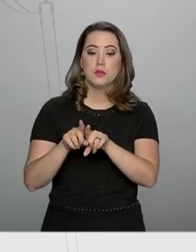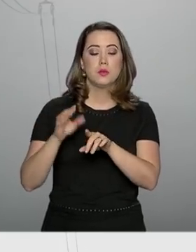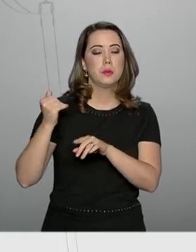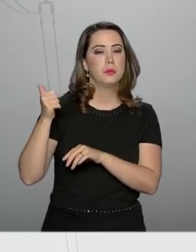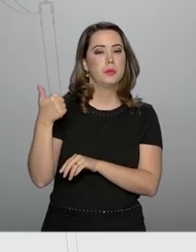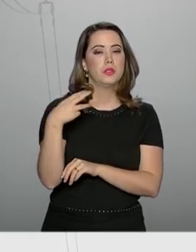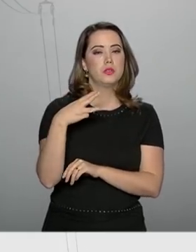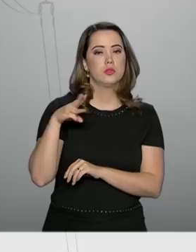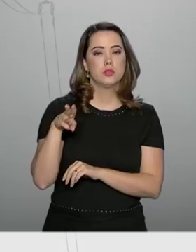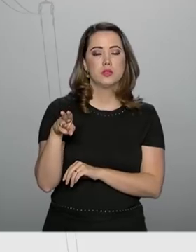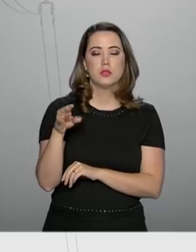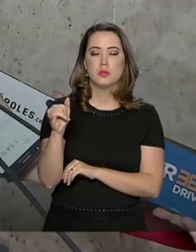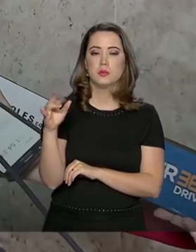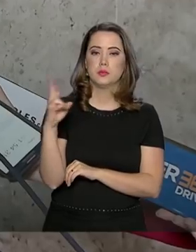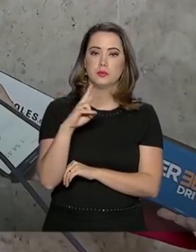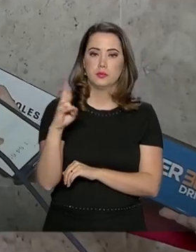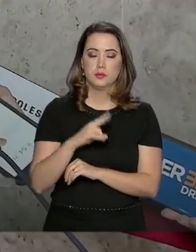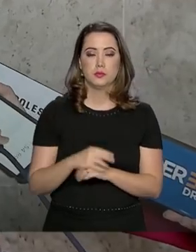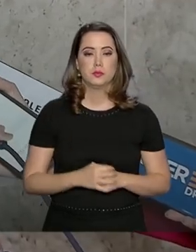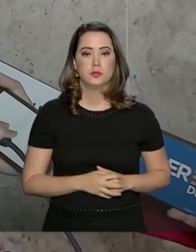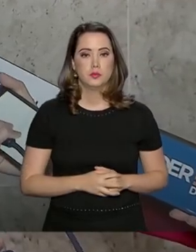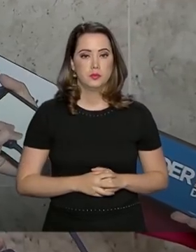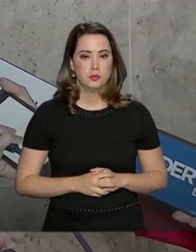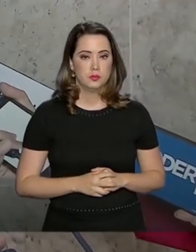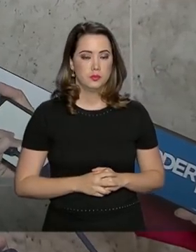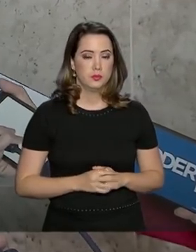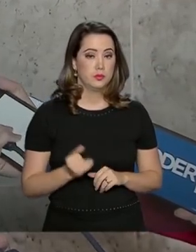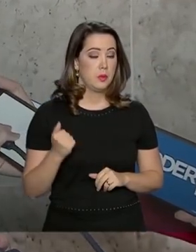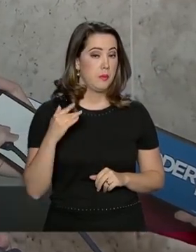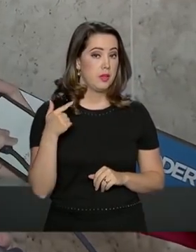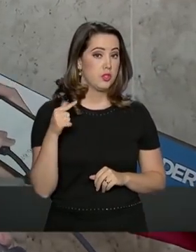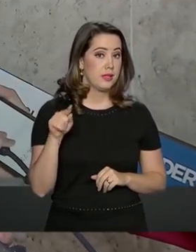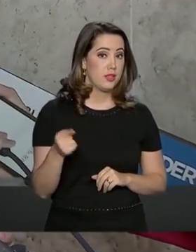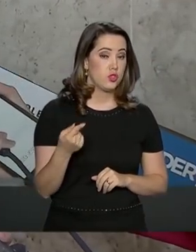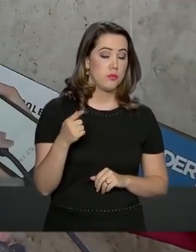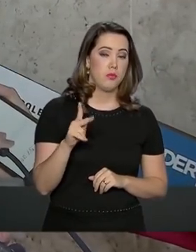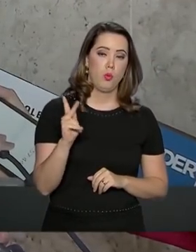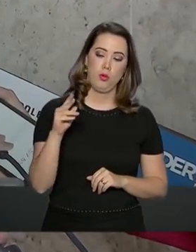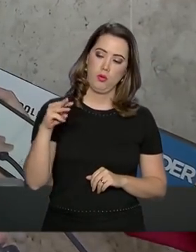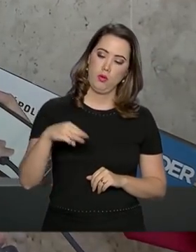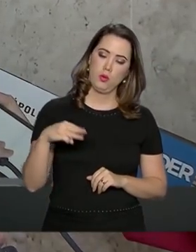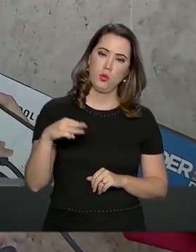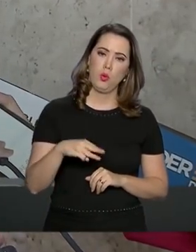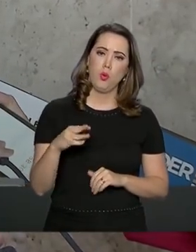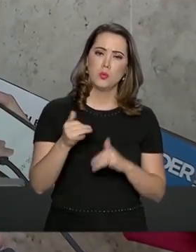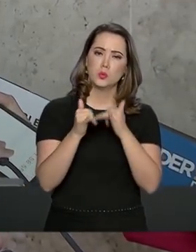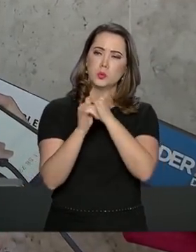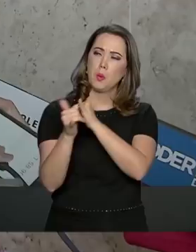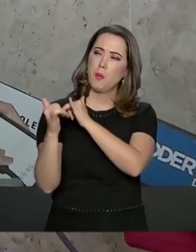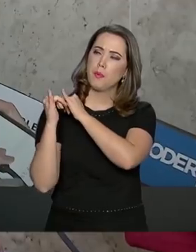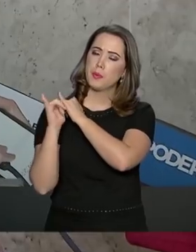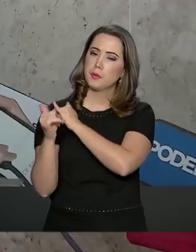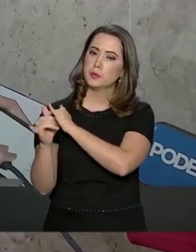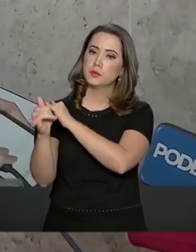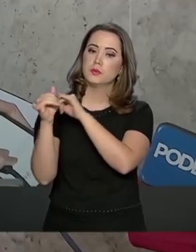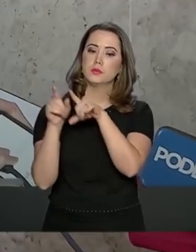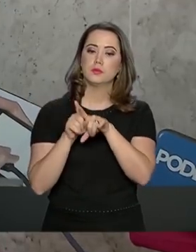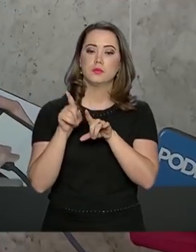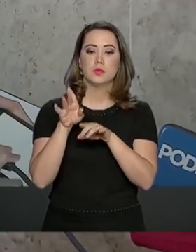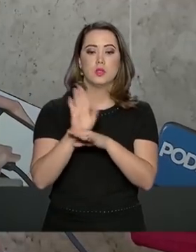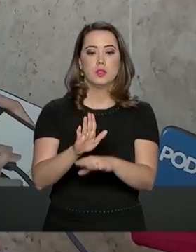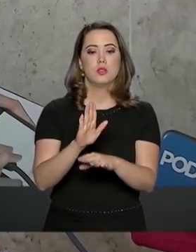13 bilhões de reais. São mais de 7 mil quilômetros de linhas de transmissão que vai